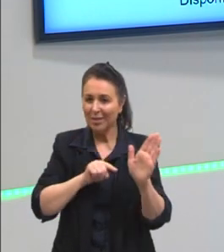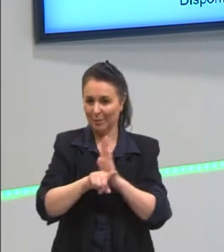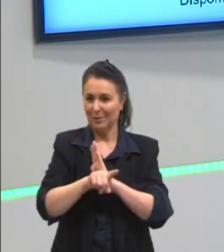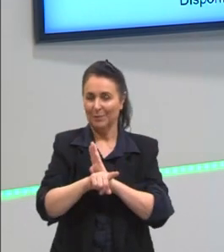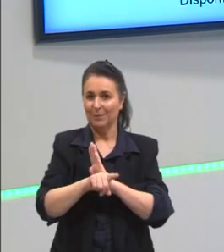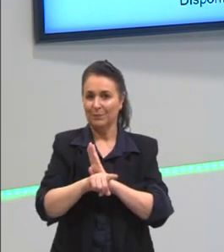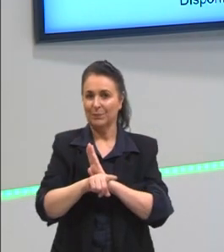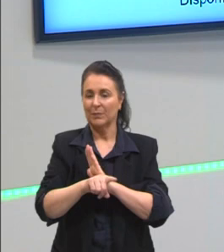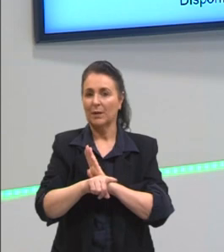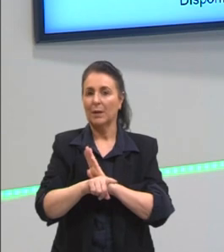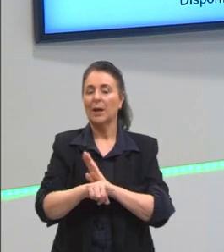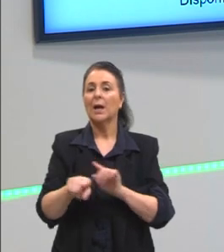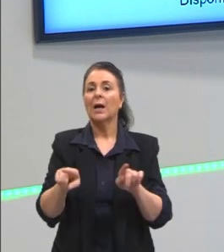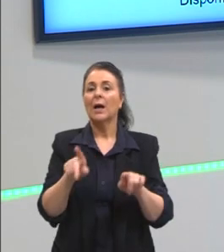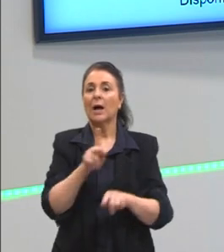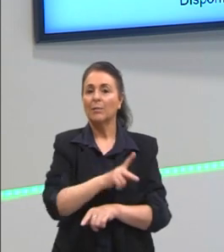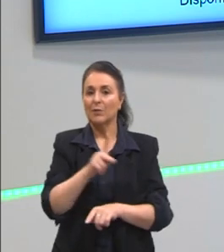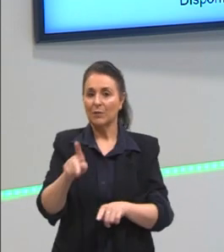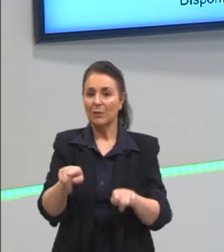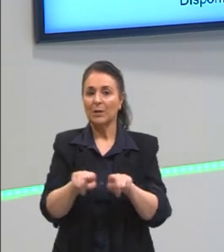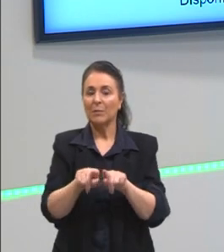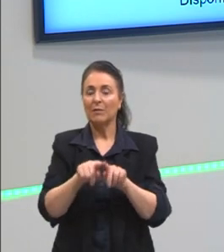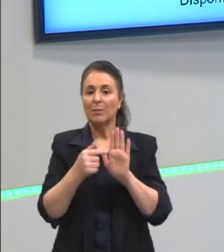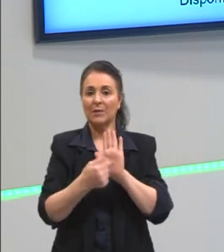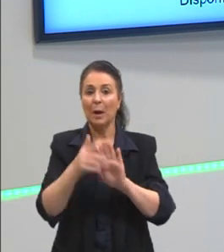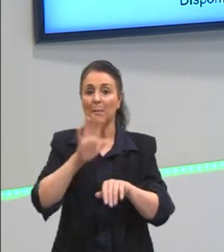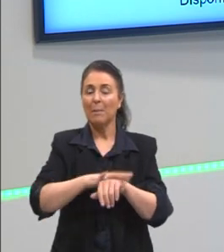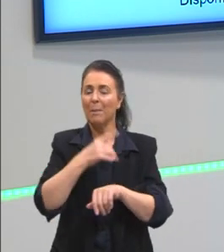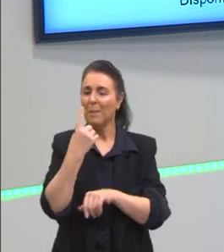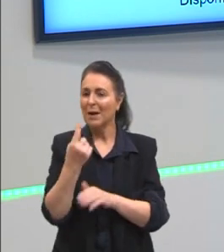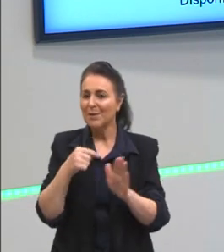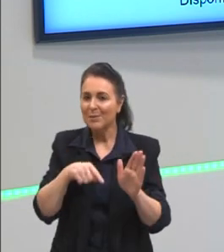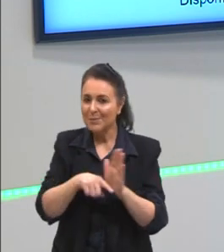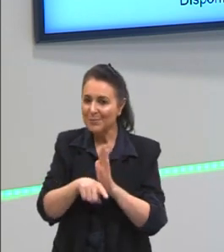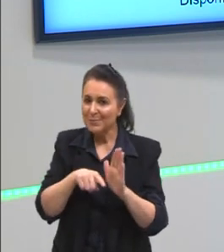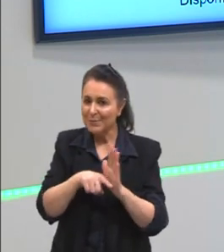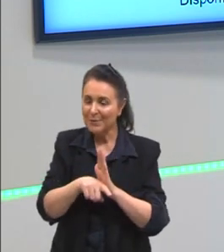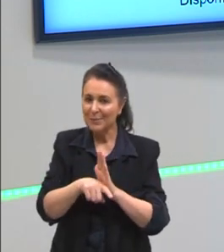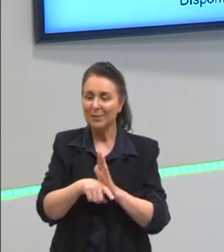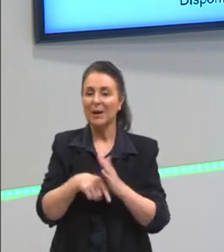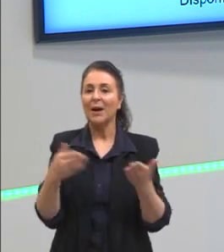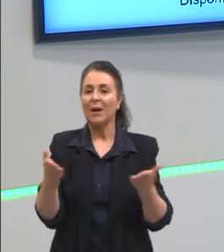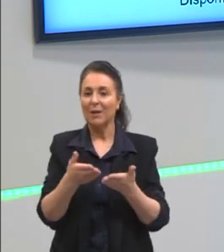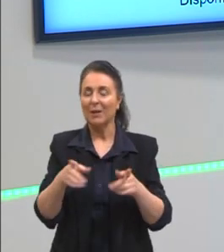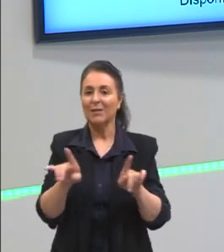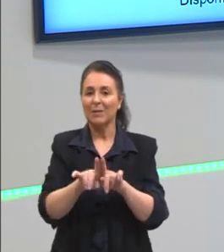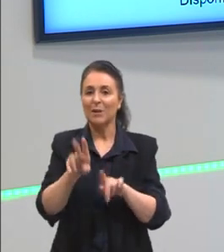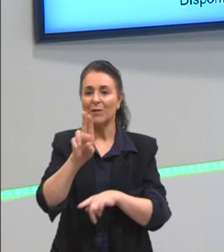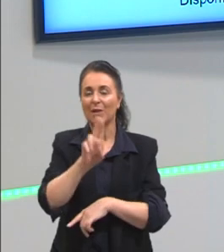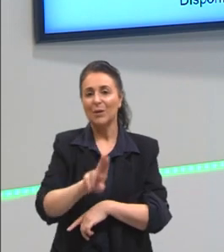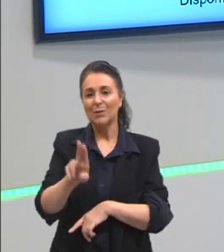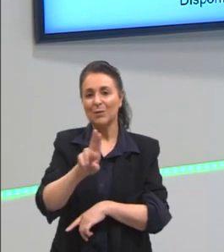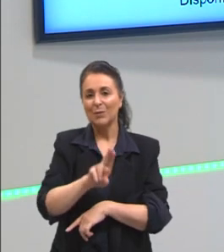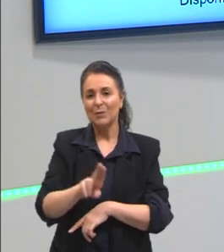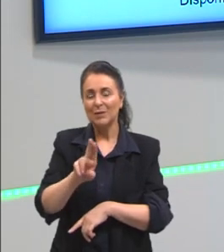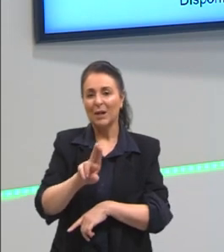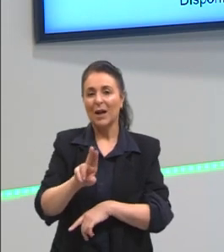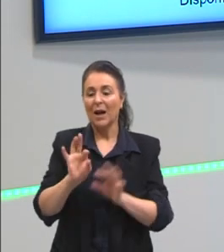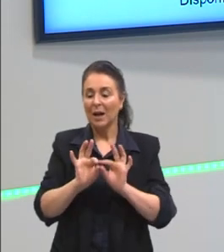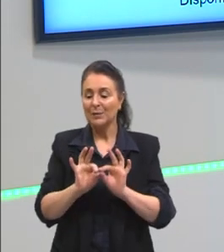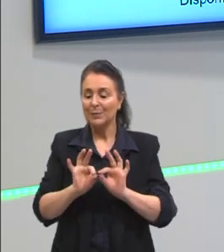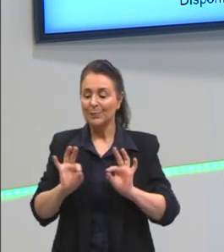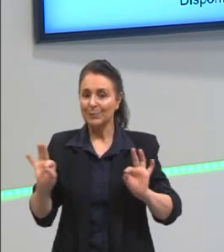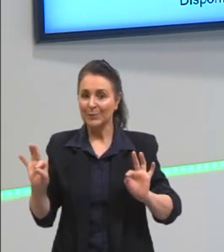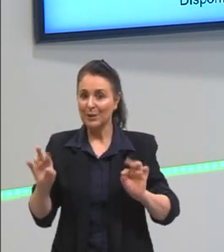E ainda trouxe aqui, rapidinho para nós, então, mais uma questão. E agora a gente vai trabalhar também um pouco com as unidades de